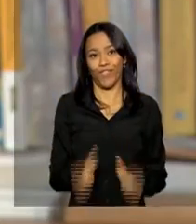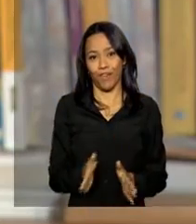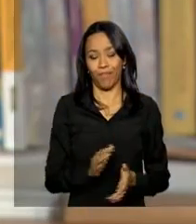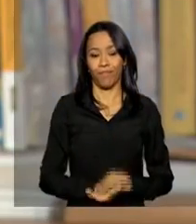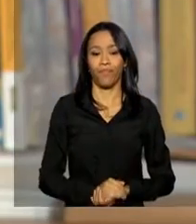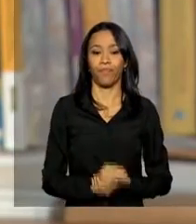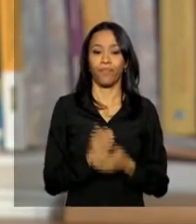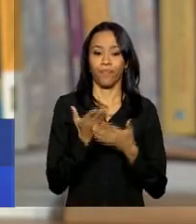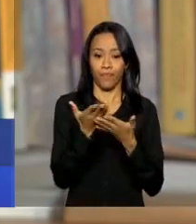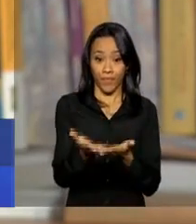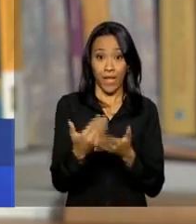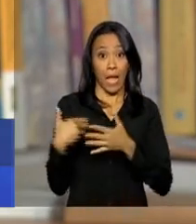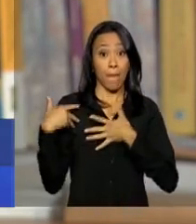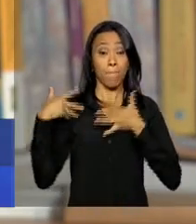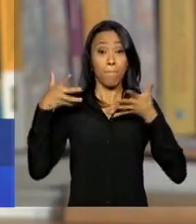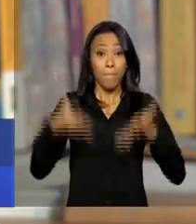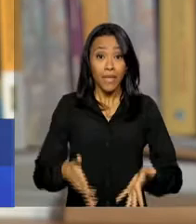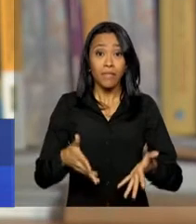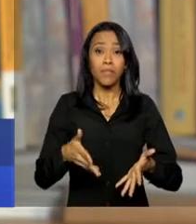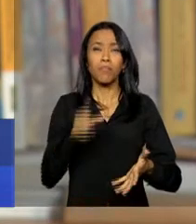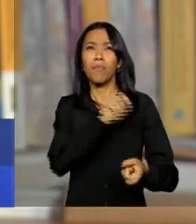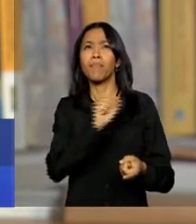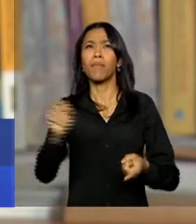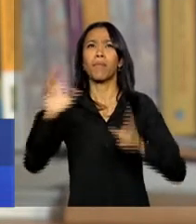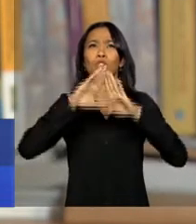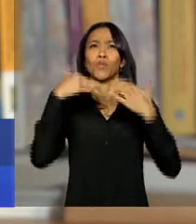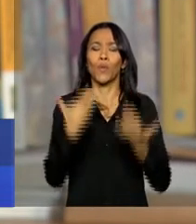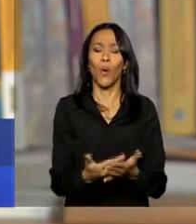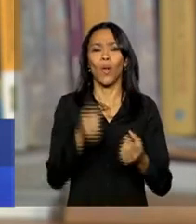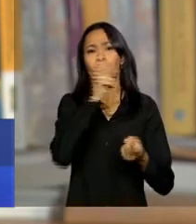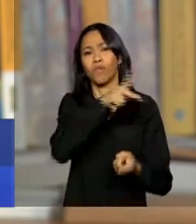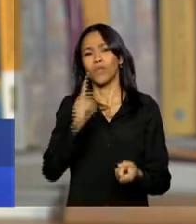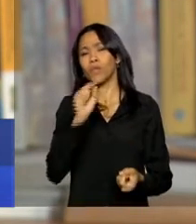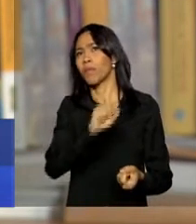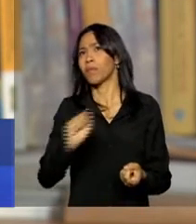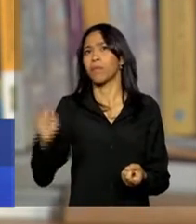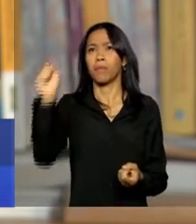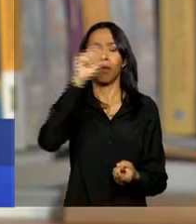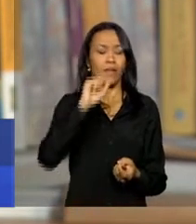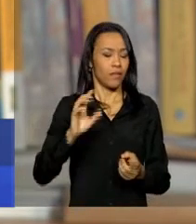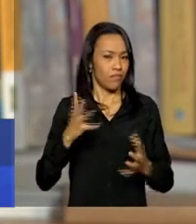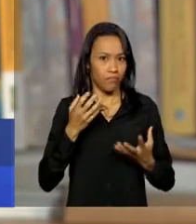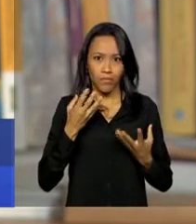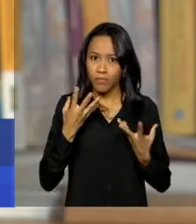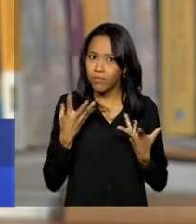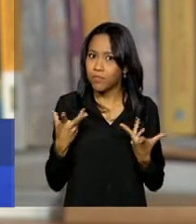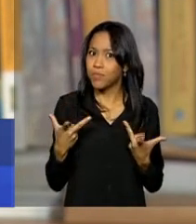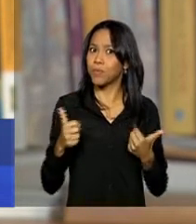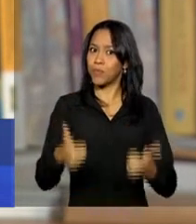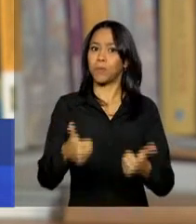A participação das escolas, dos professores, das comunidades escolares tem sido muito intensa e muito